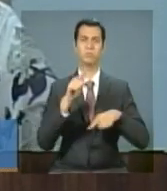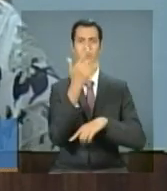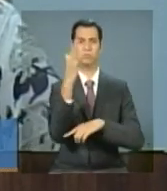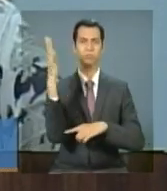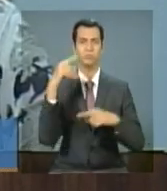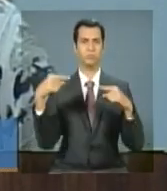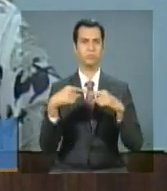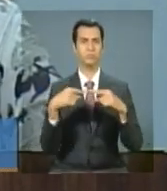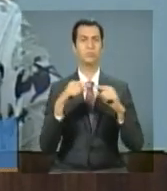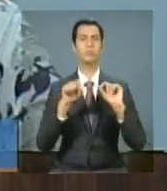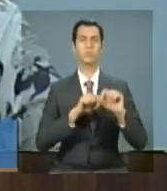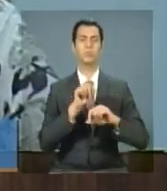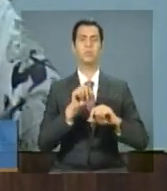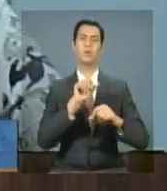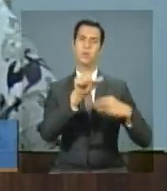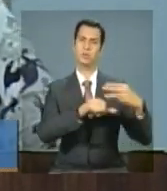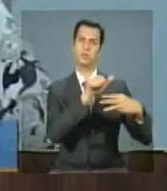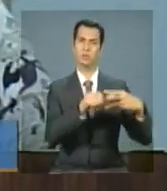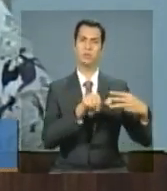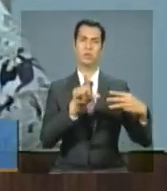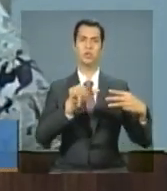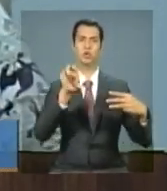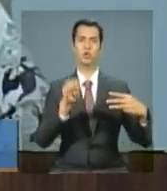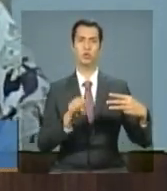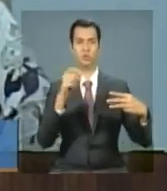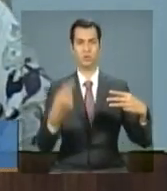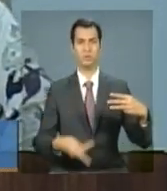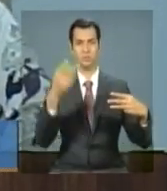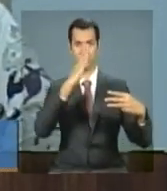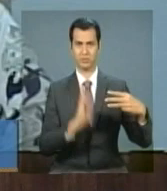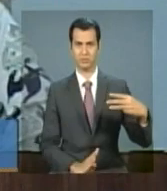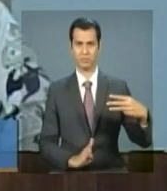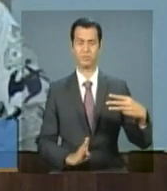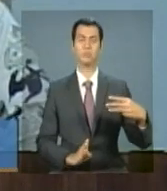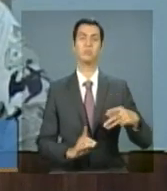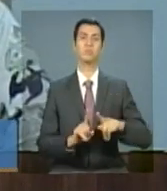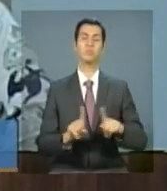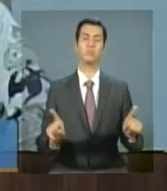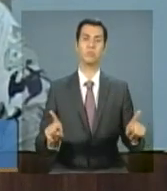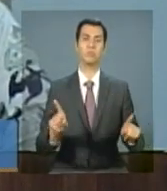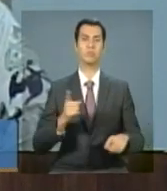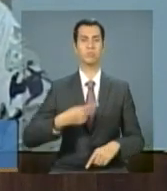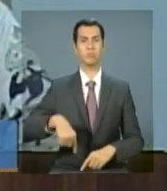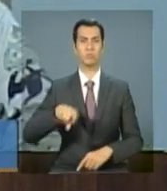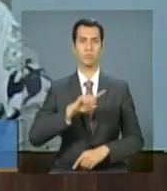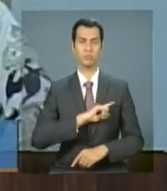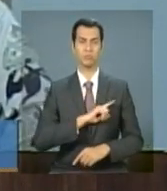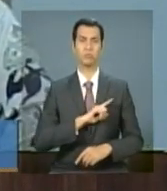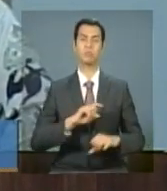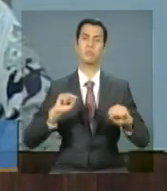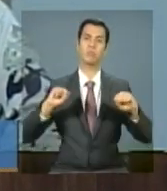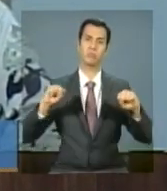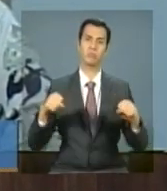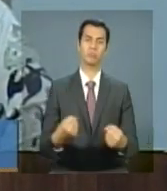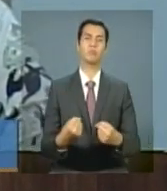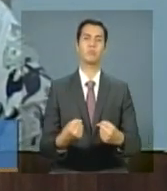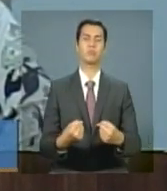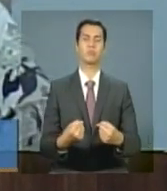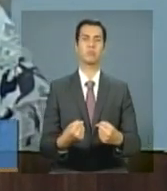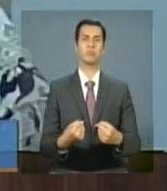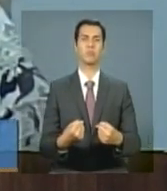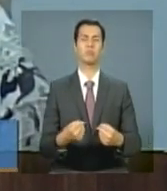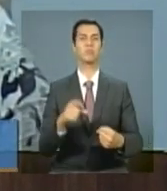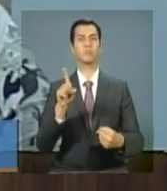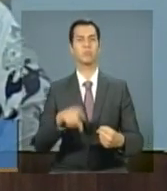que envolvem a reciclagem de lixo no Brasil. Nós estamos não só fortalecendo o